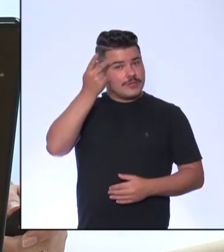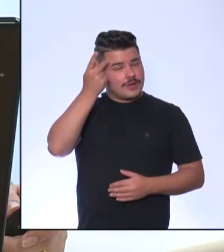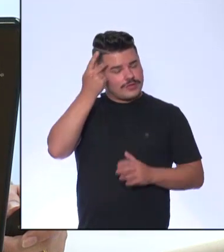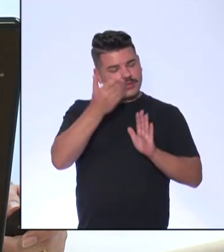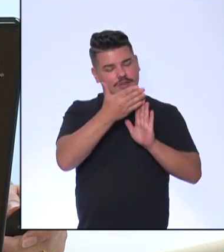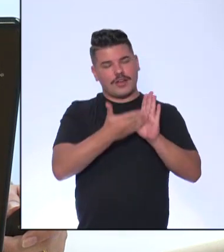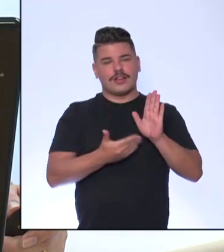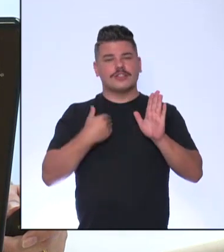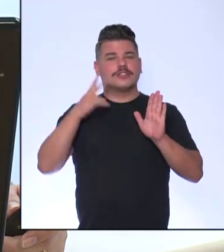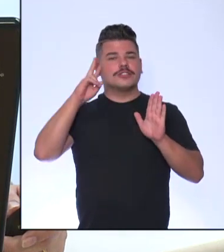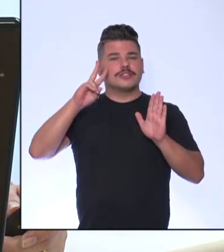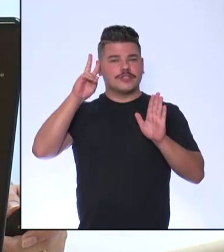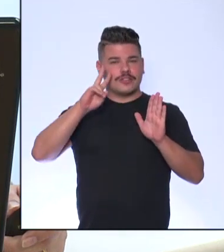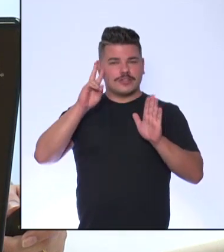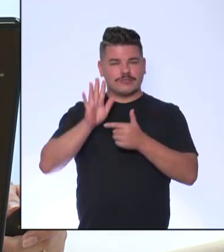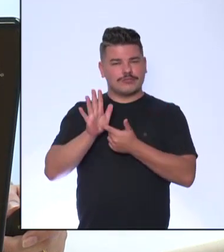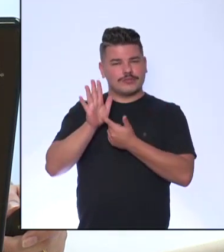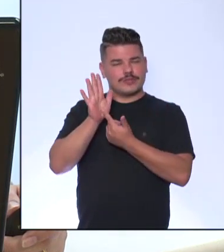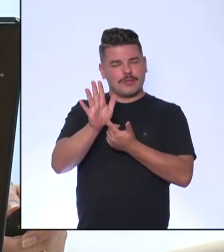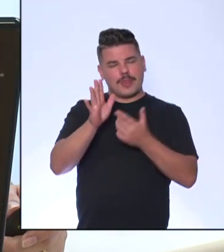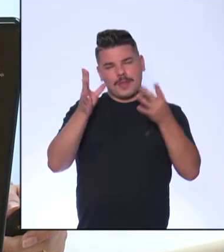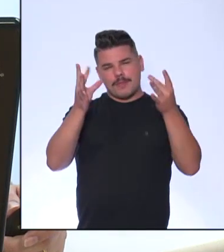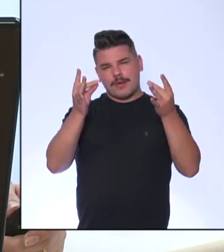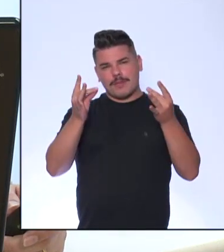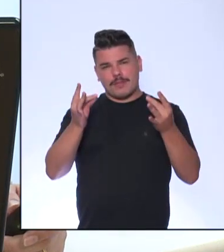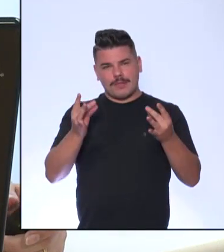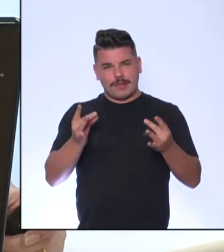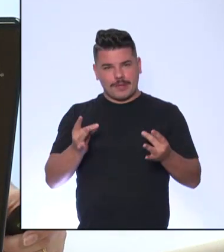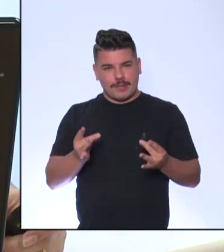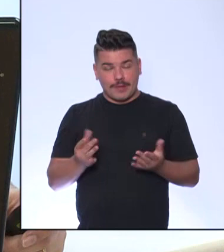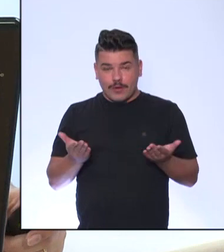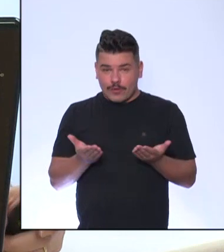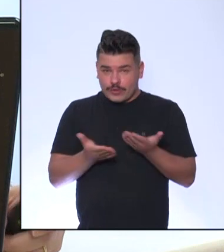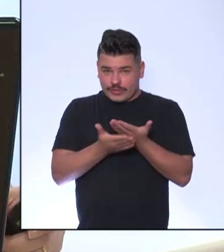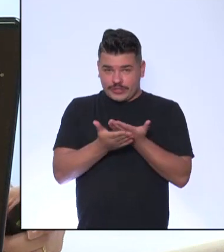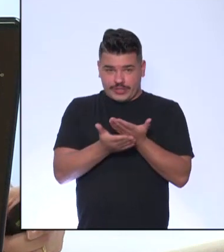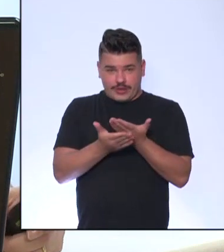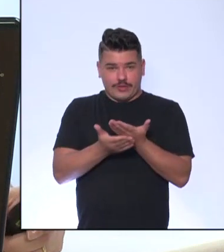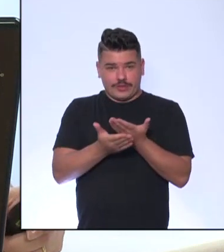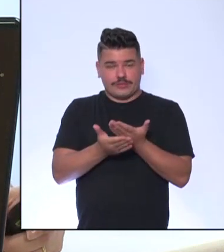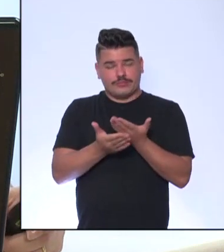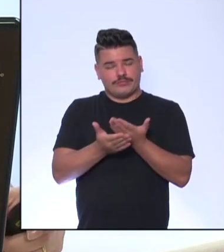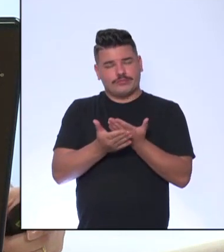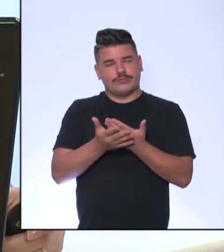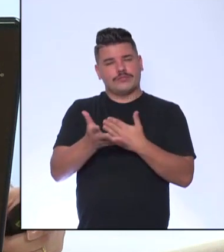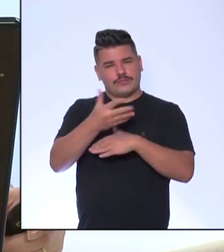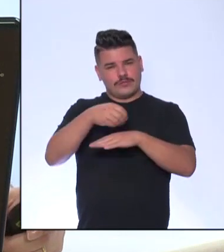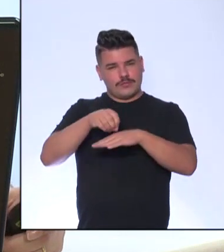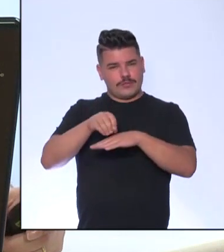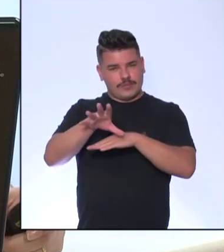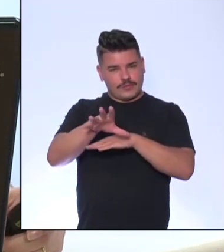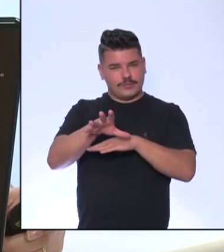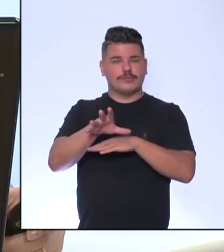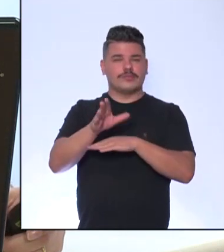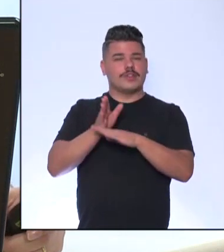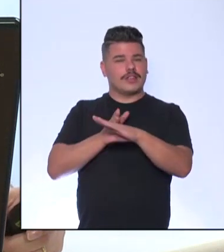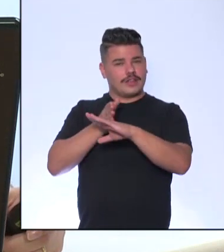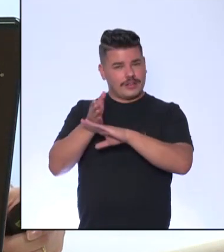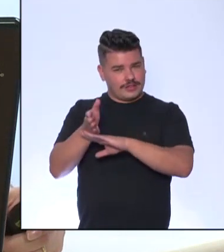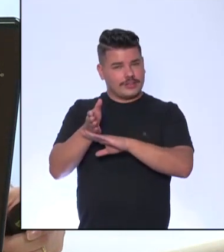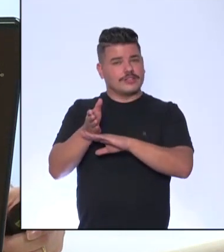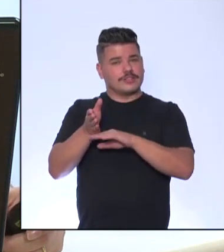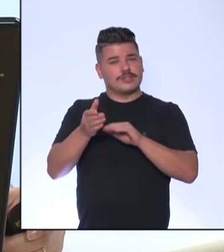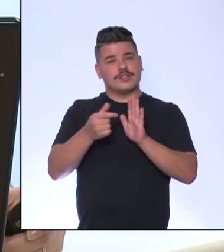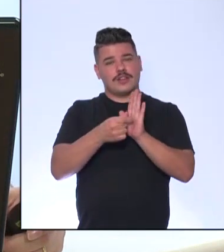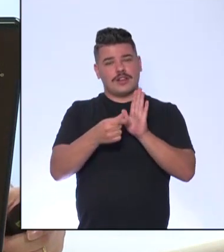também localizamos o material todo que será utilizado nessa aula, será o material que está disponível no material